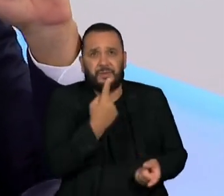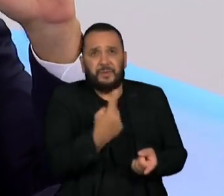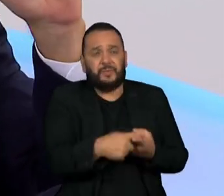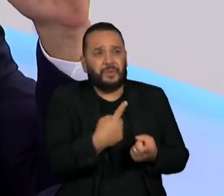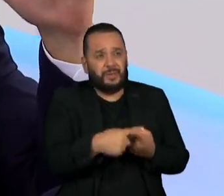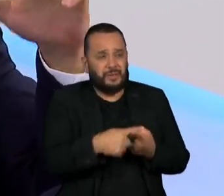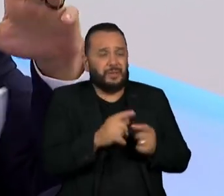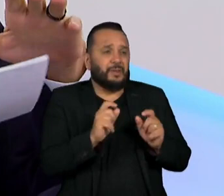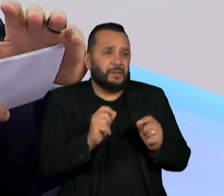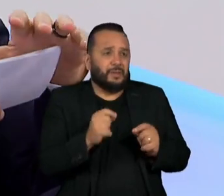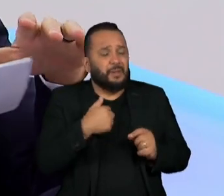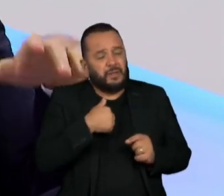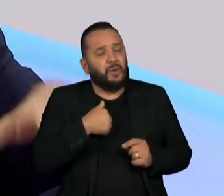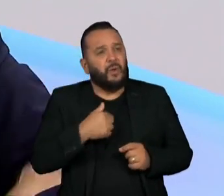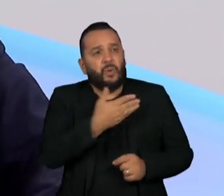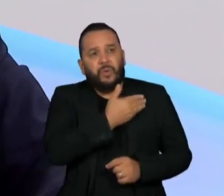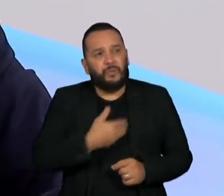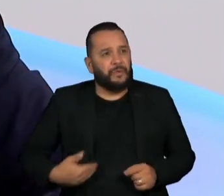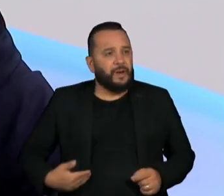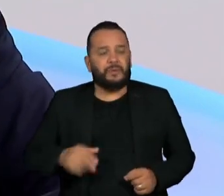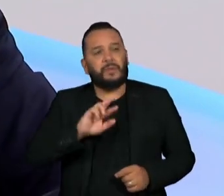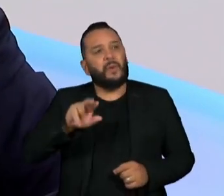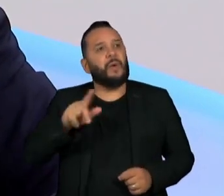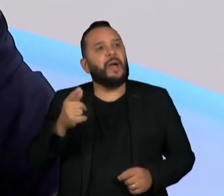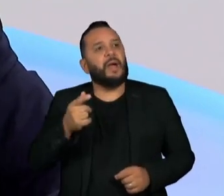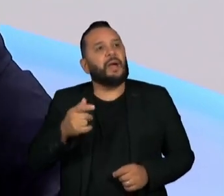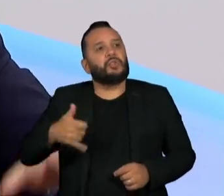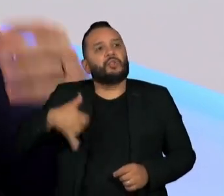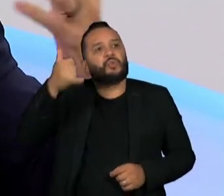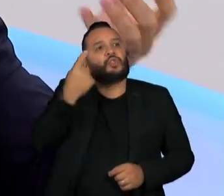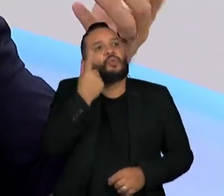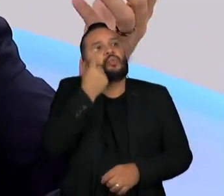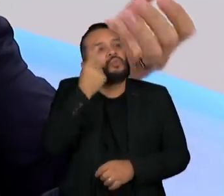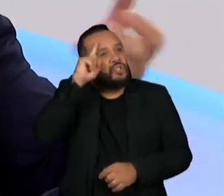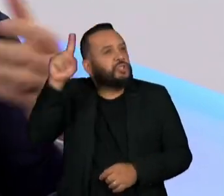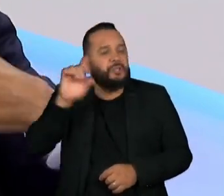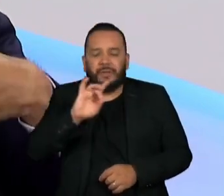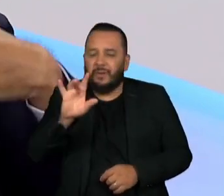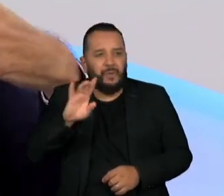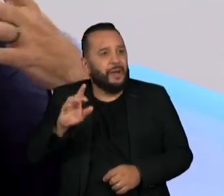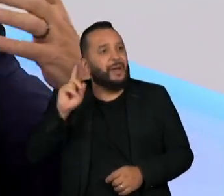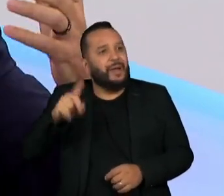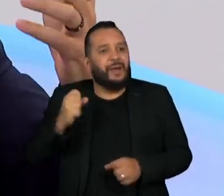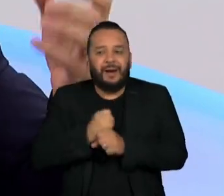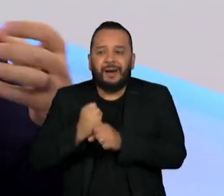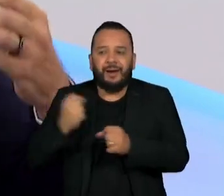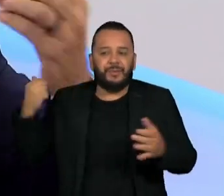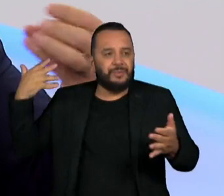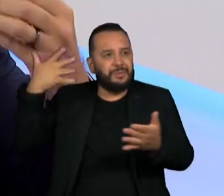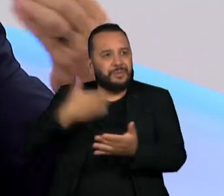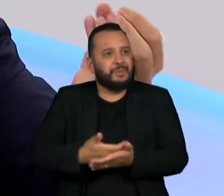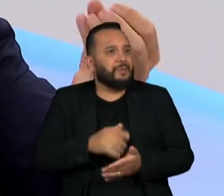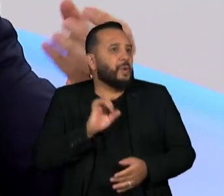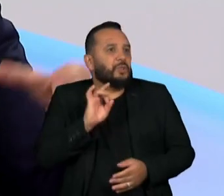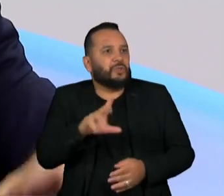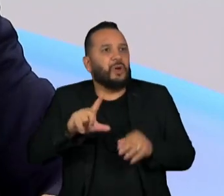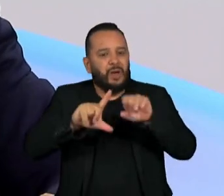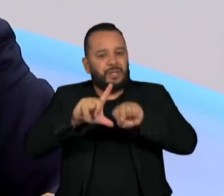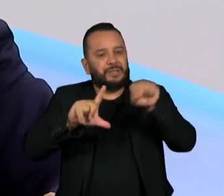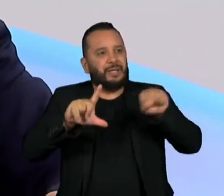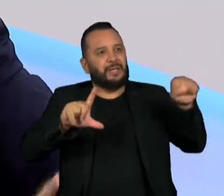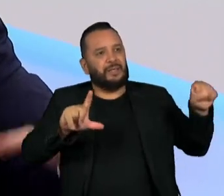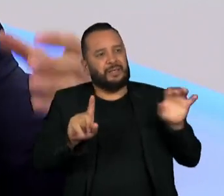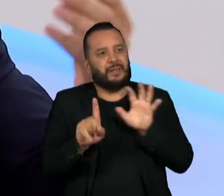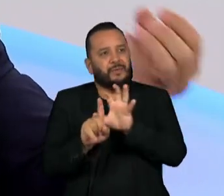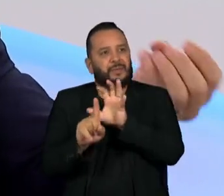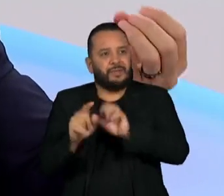nos juros de um dia. Ele se financia em vários prazos. Então, não é a Selic que vai fazer o custo, não é só a Selic que faz o